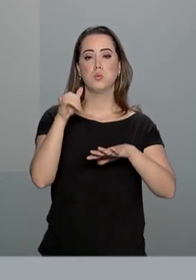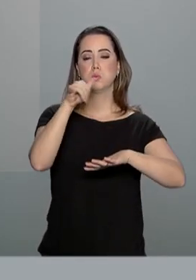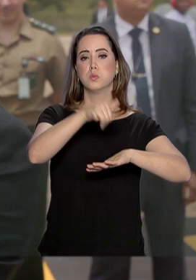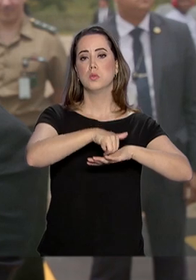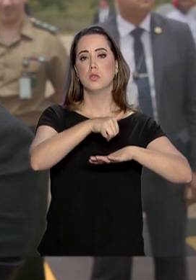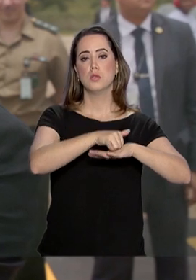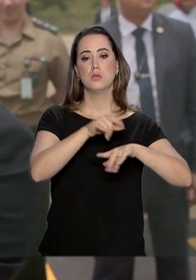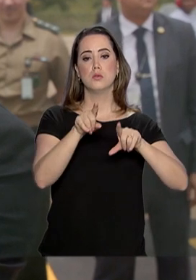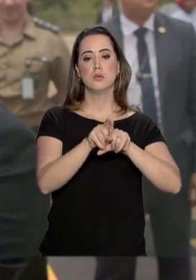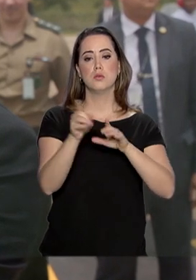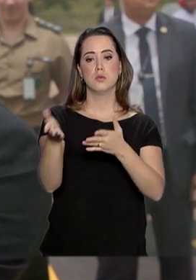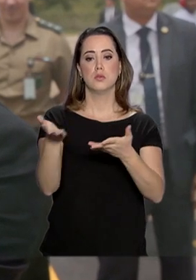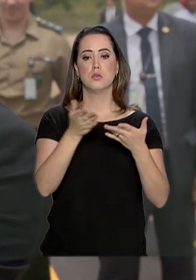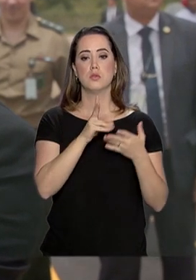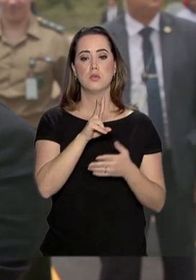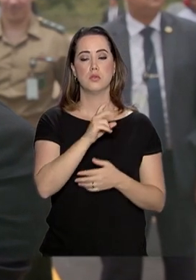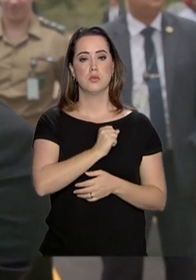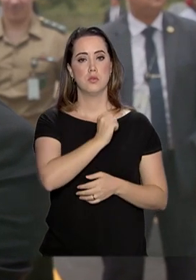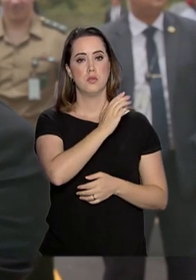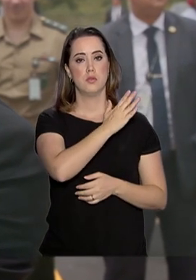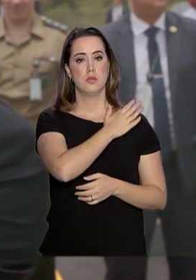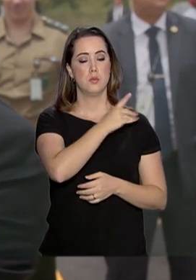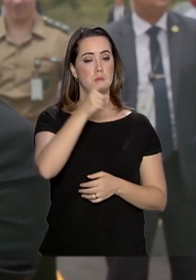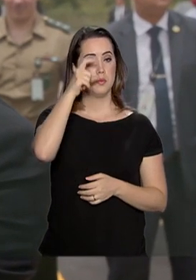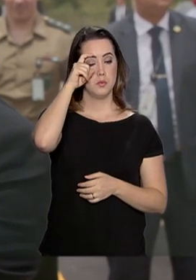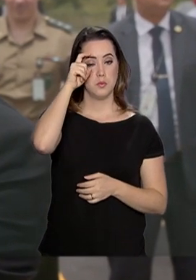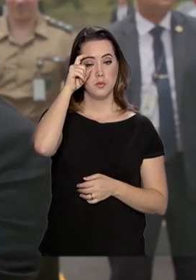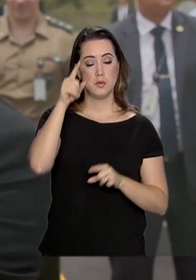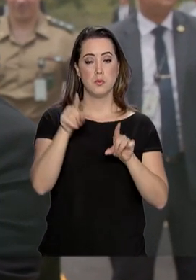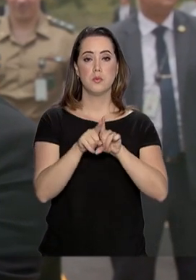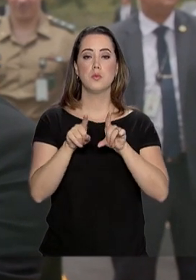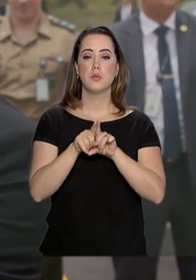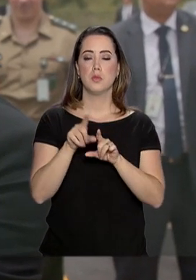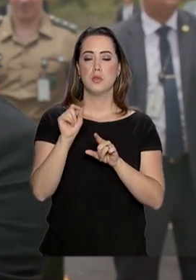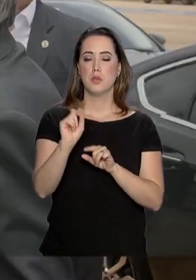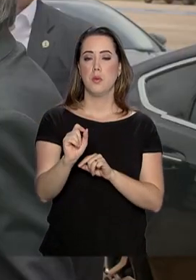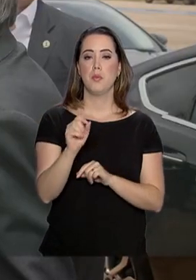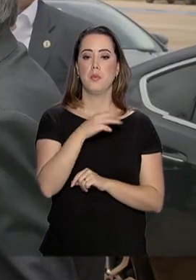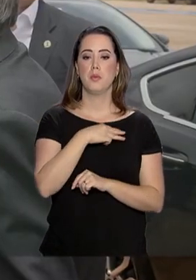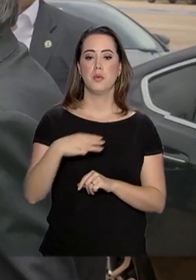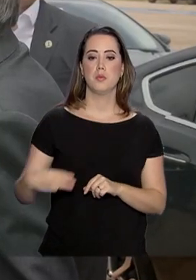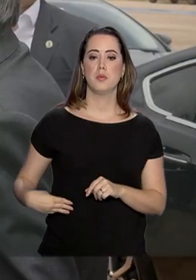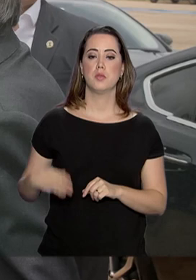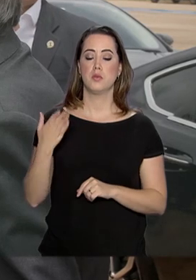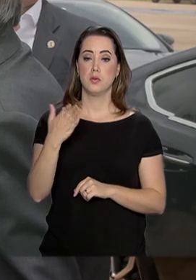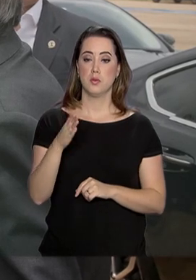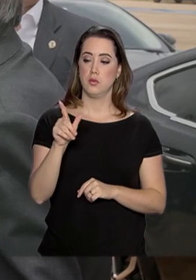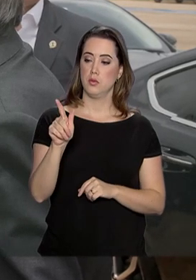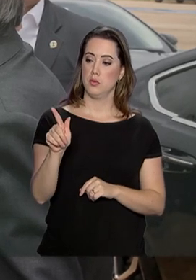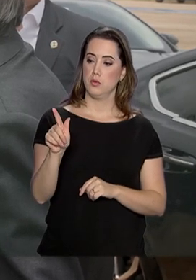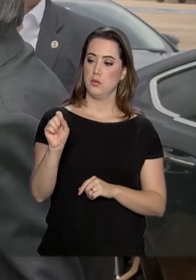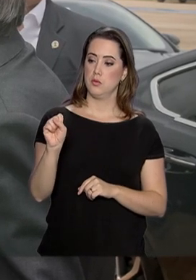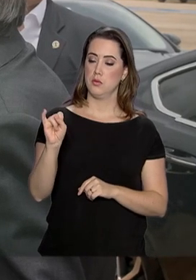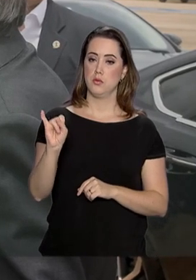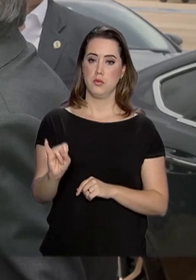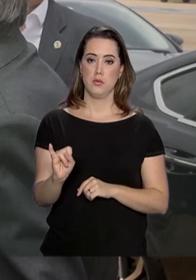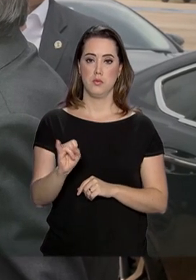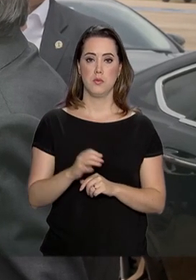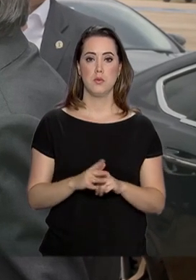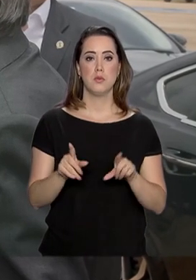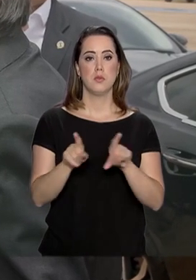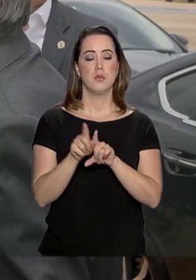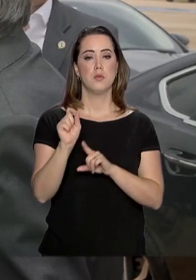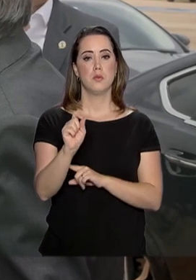ele foi recebido pelo vice-presidente Hamilton Mourão, também pelo ministro-chefe do Gabinete de Segurança Institucional,